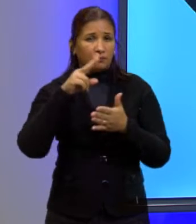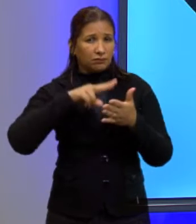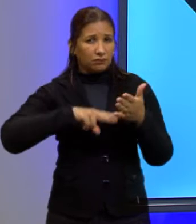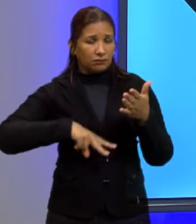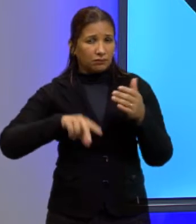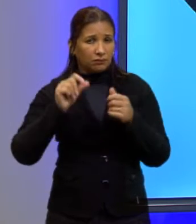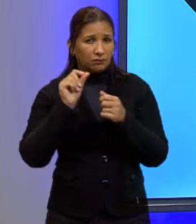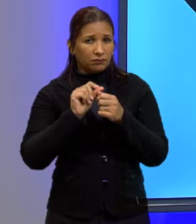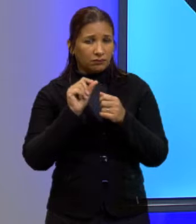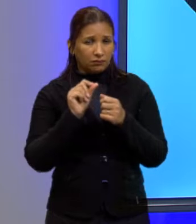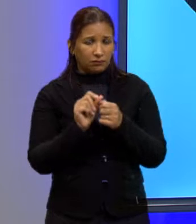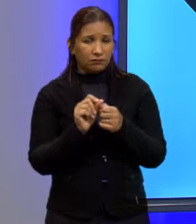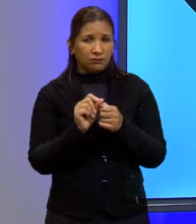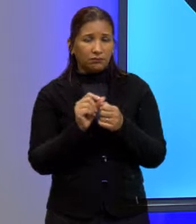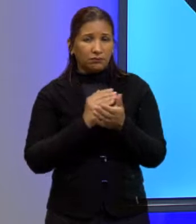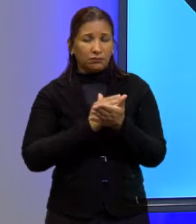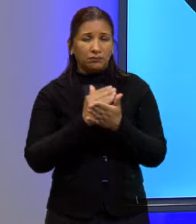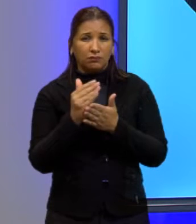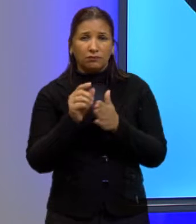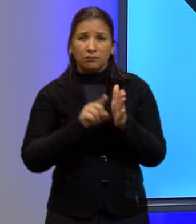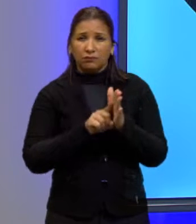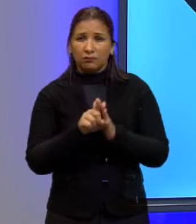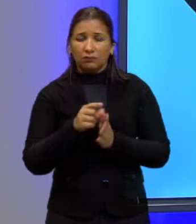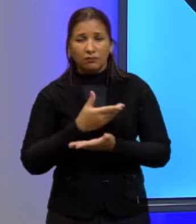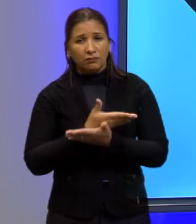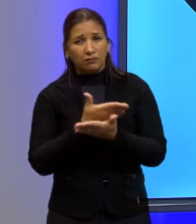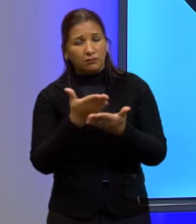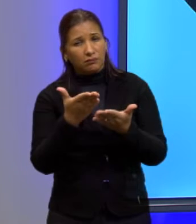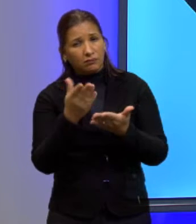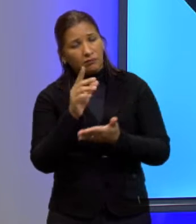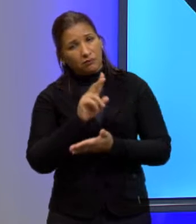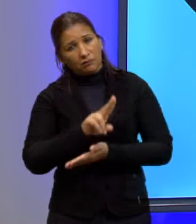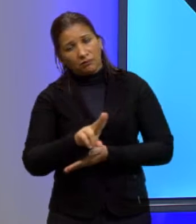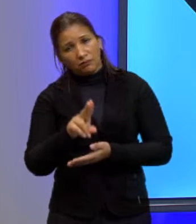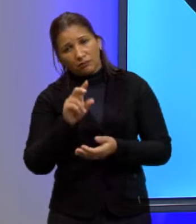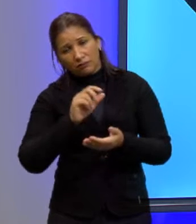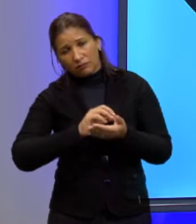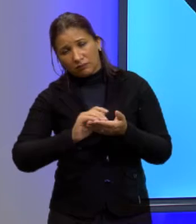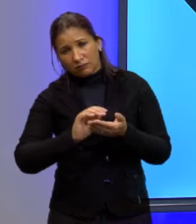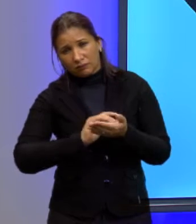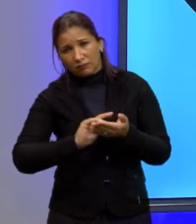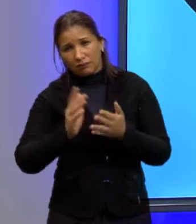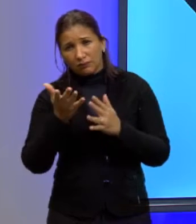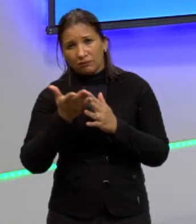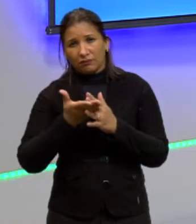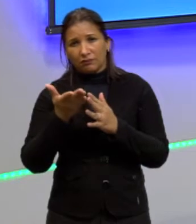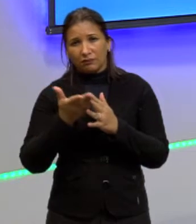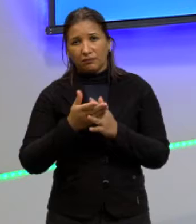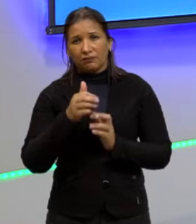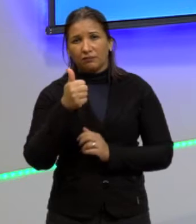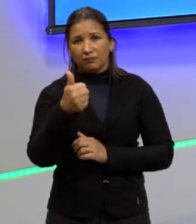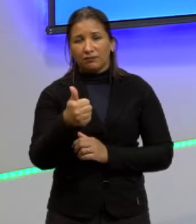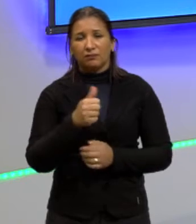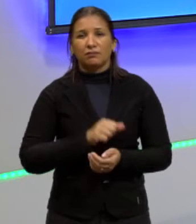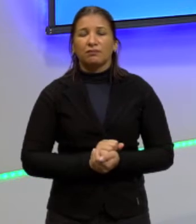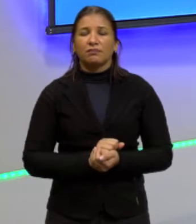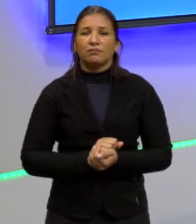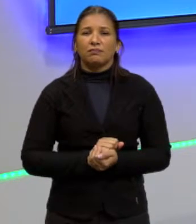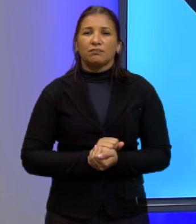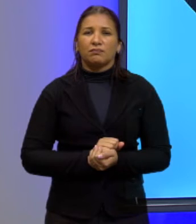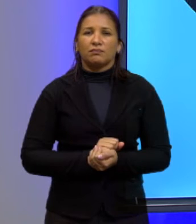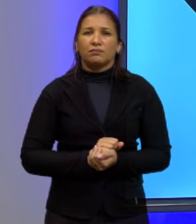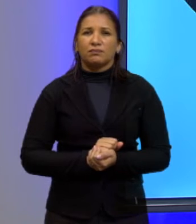desse início da questão e vocês vão trabalhar com ela enquanto vai ter um intervalinho aí. Então, vamos lá. Situação 3.